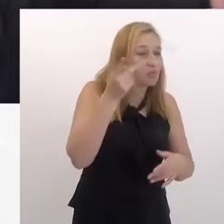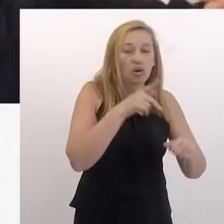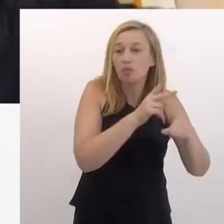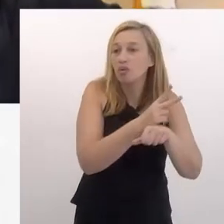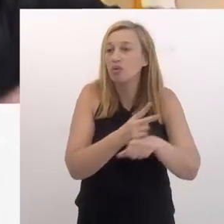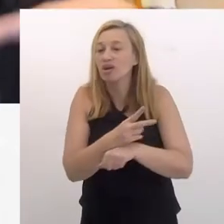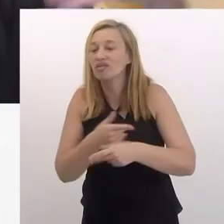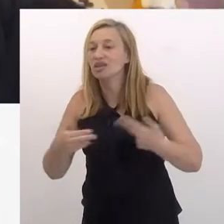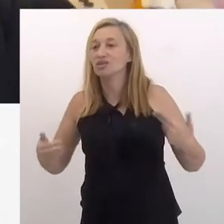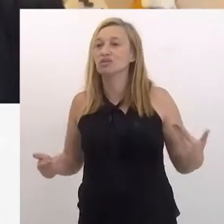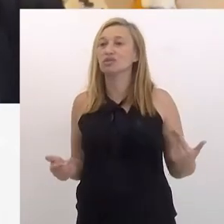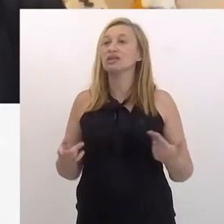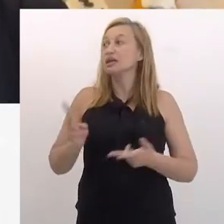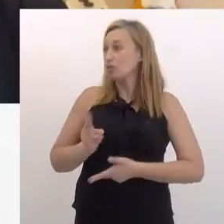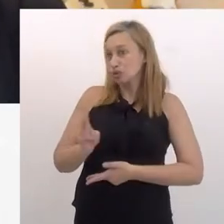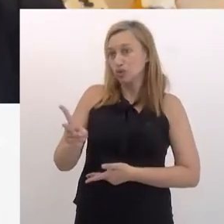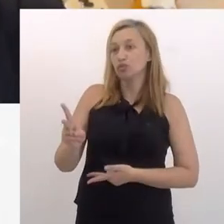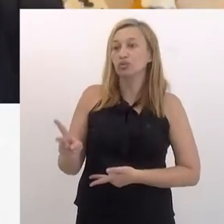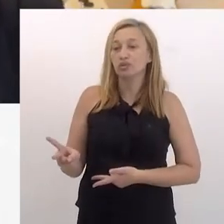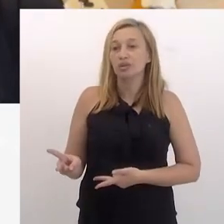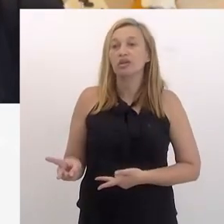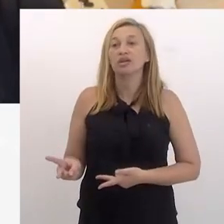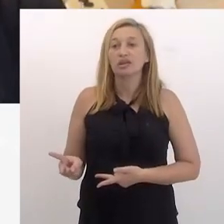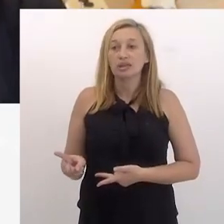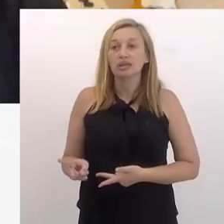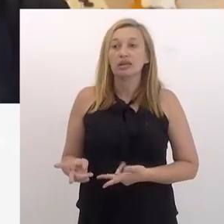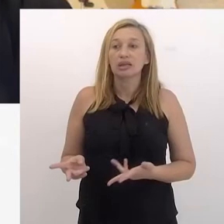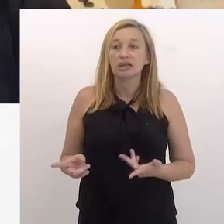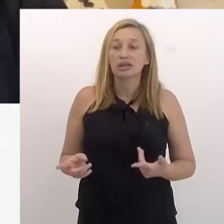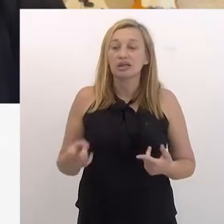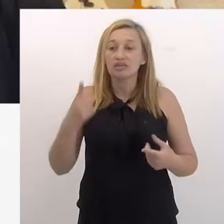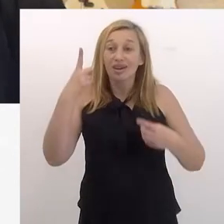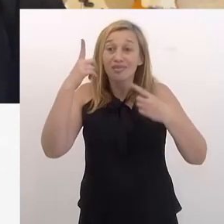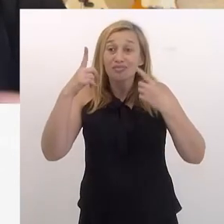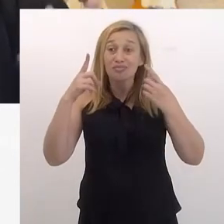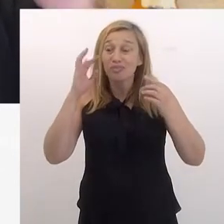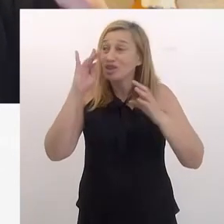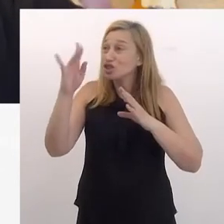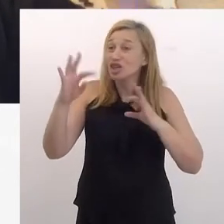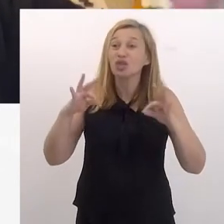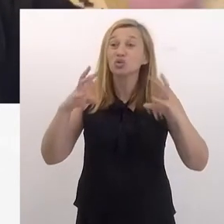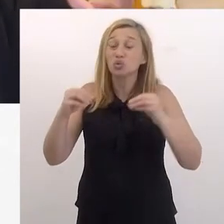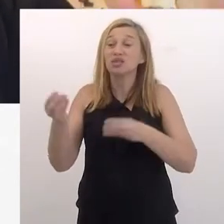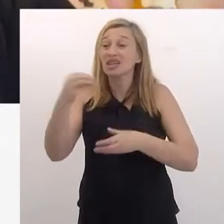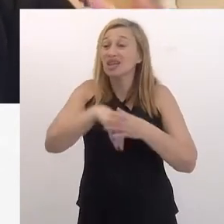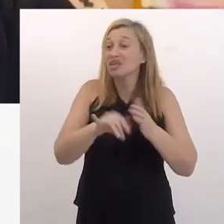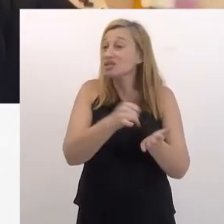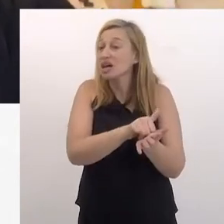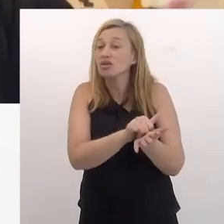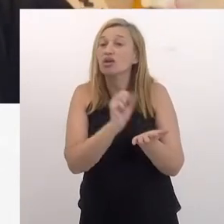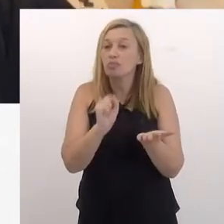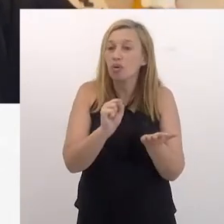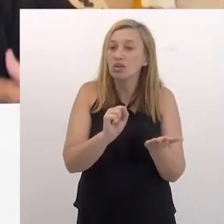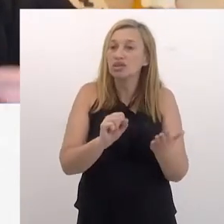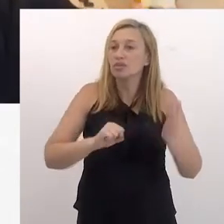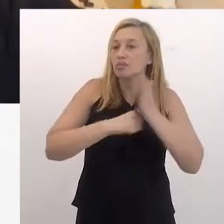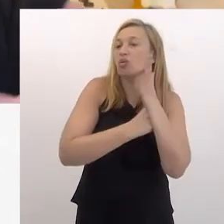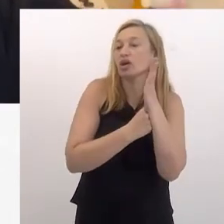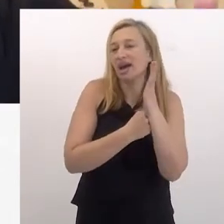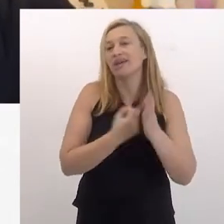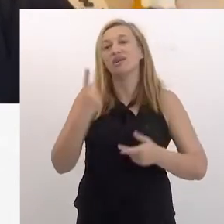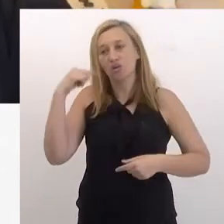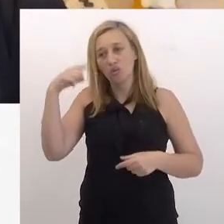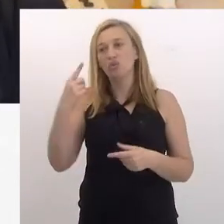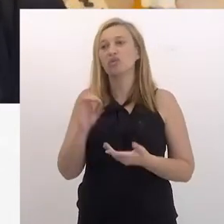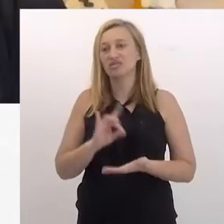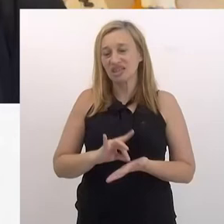achar uma agência, não sei o foi loucura, ainda está sendo, porque a gente tem que ficar imaginando tudo que tinha no celular e o que pode ser